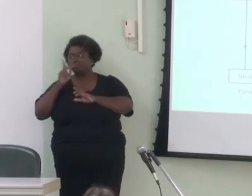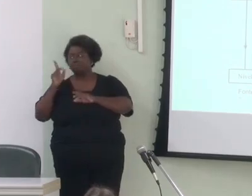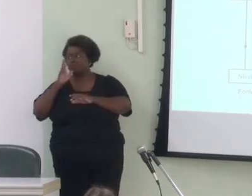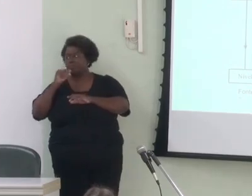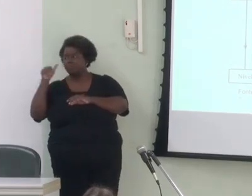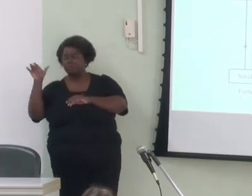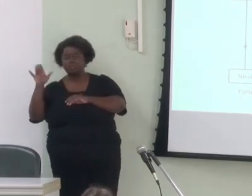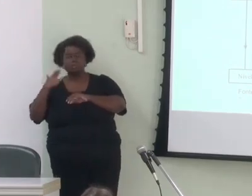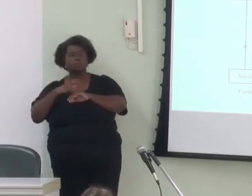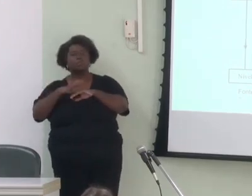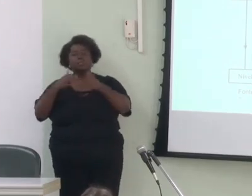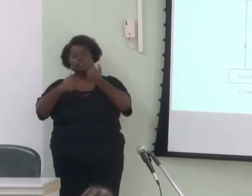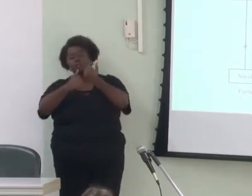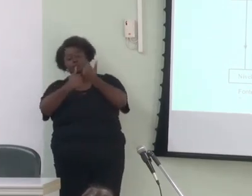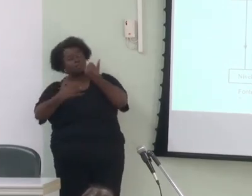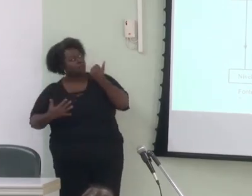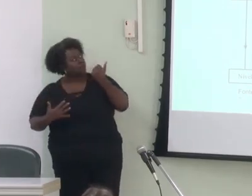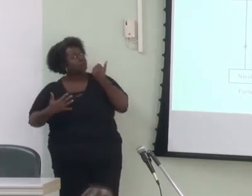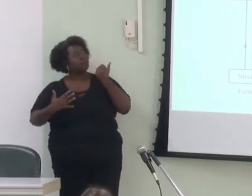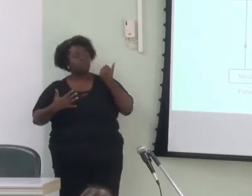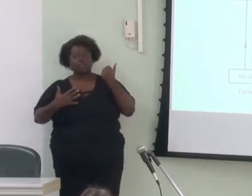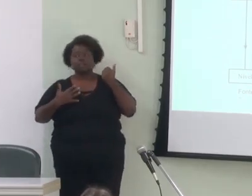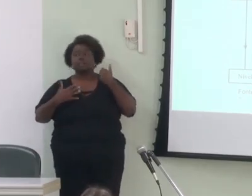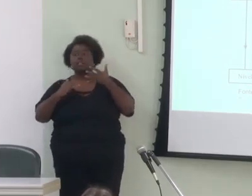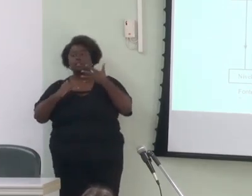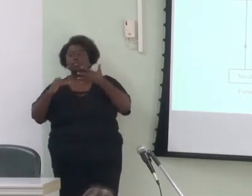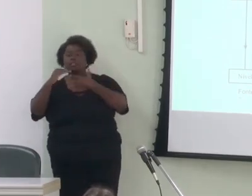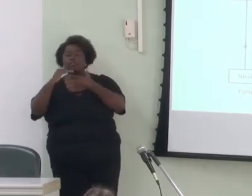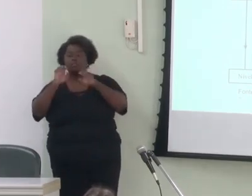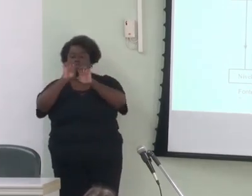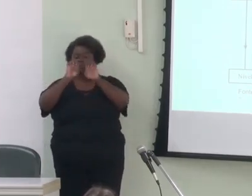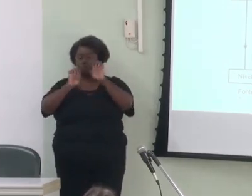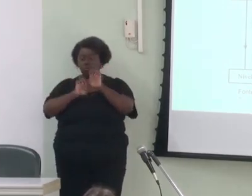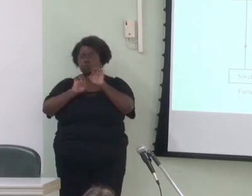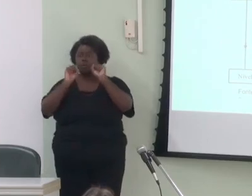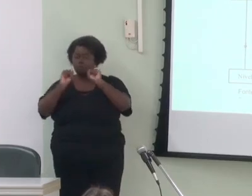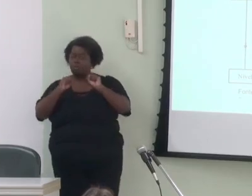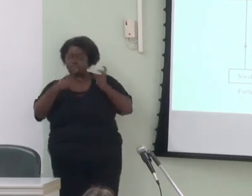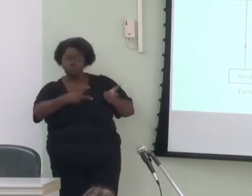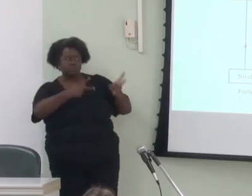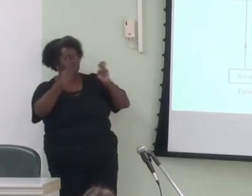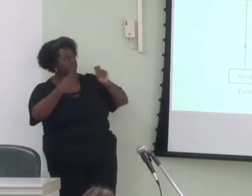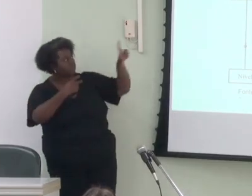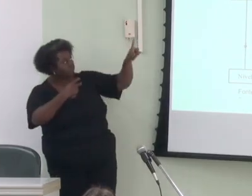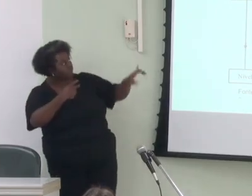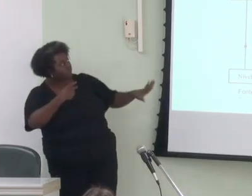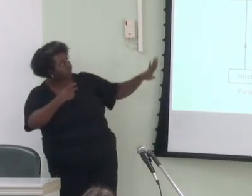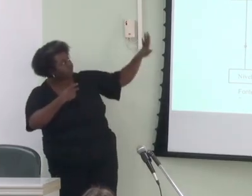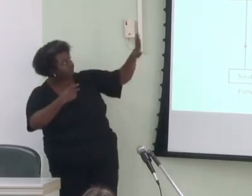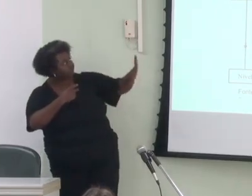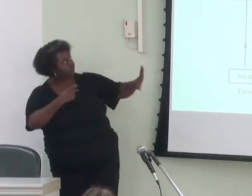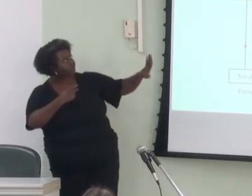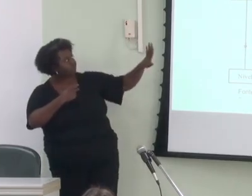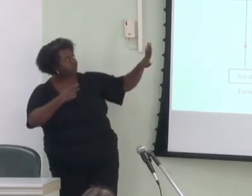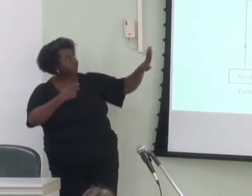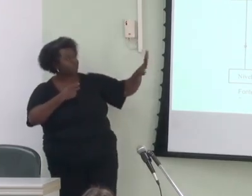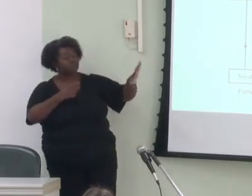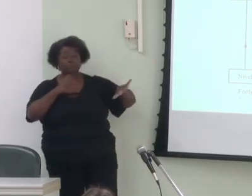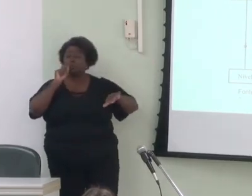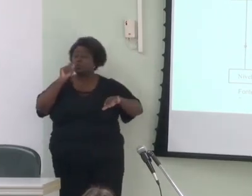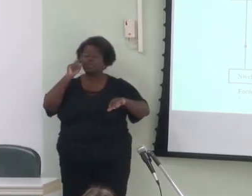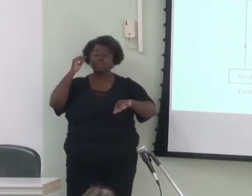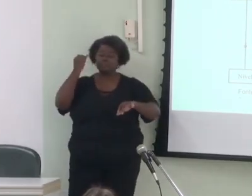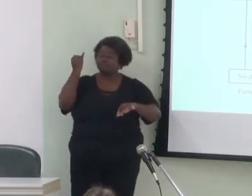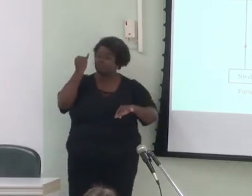Então, a hierarquia entre os níveis da estrutura do anunçado pode ser vista nessa figura, que o que vai ser especialmente importante para